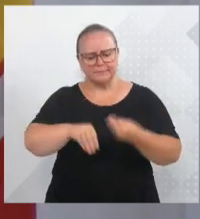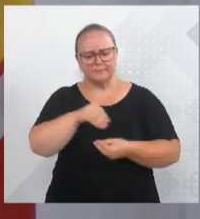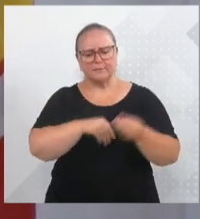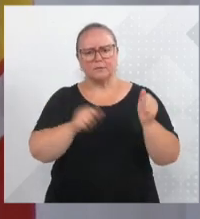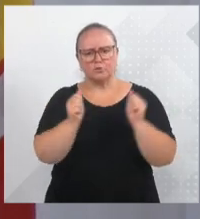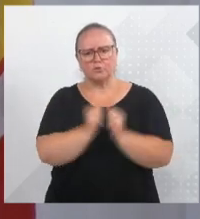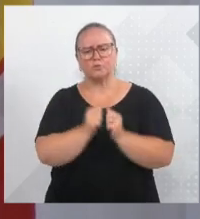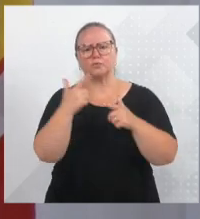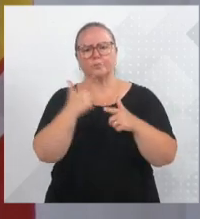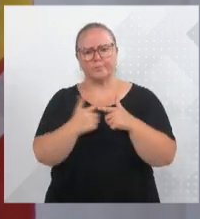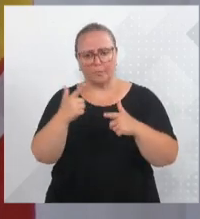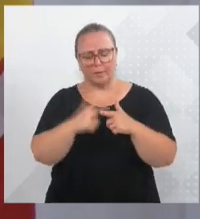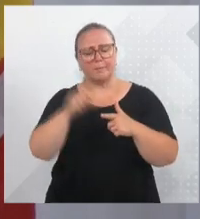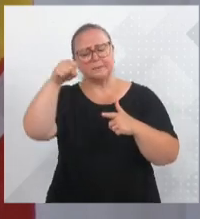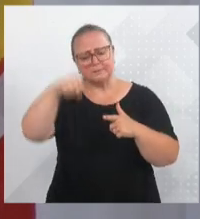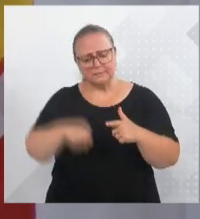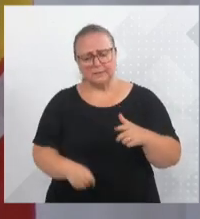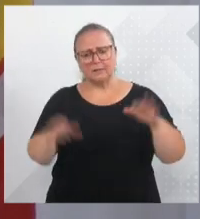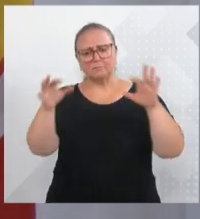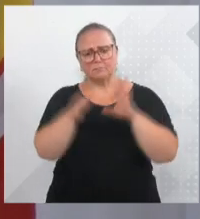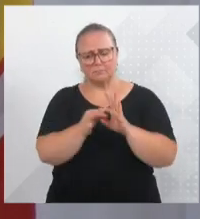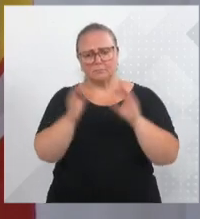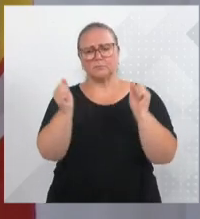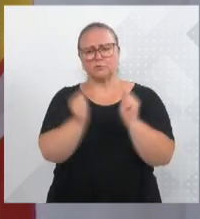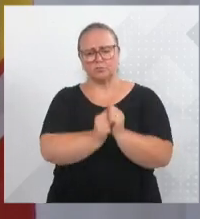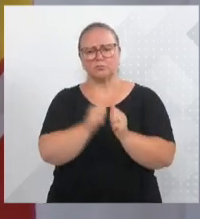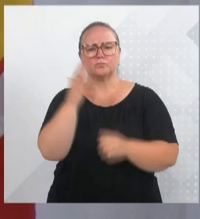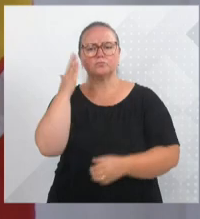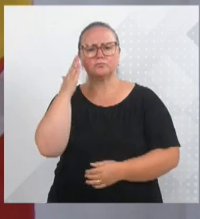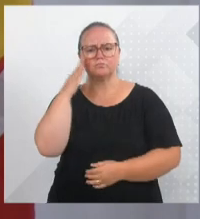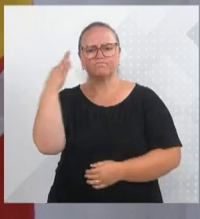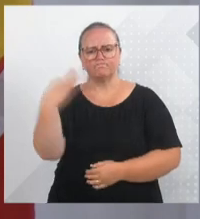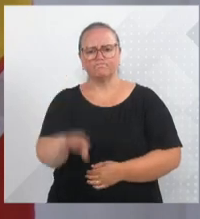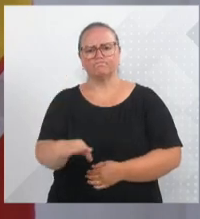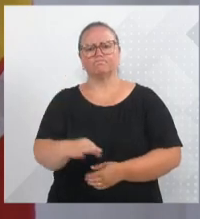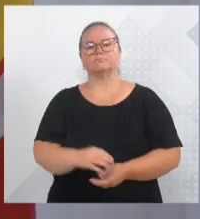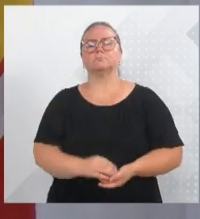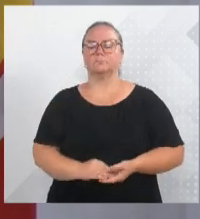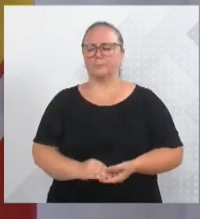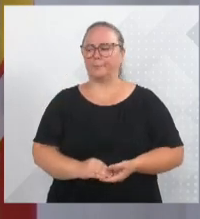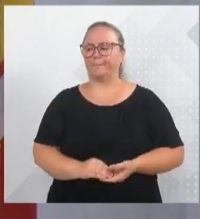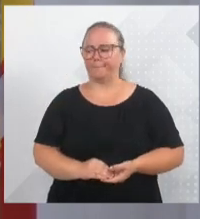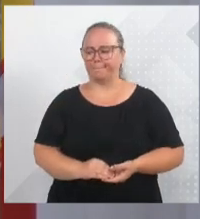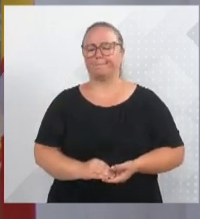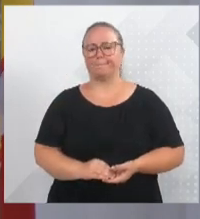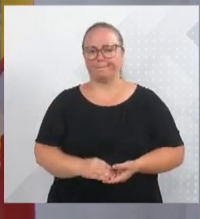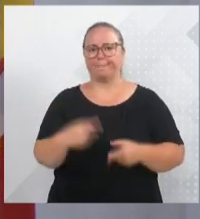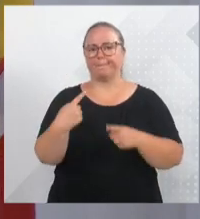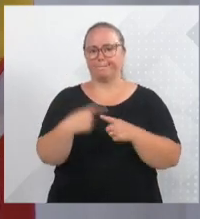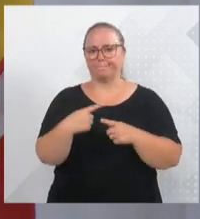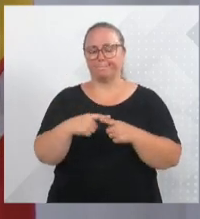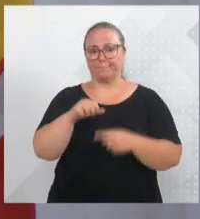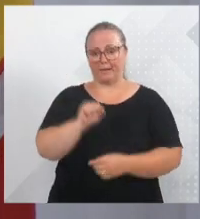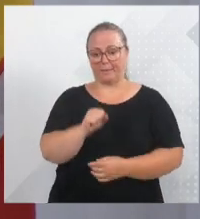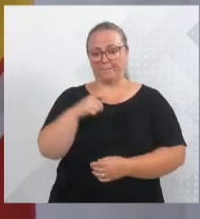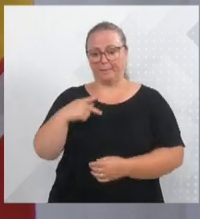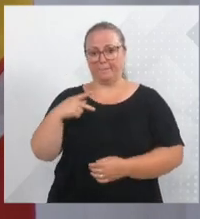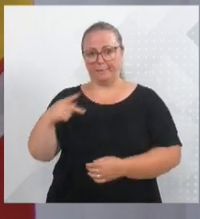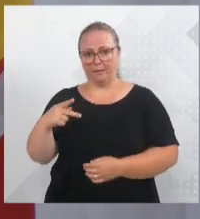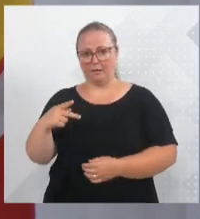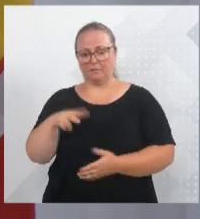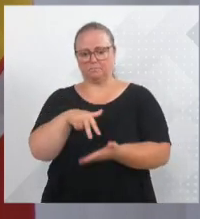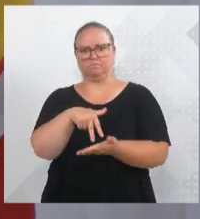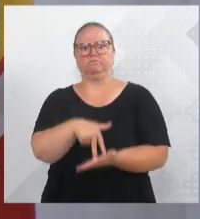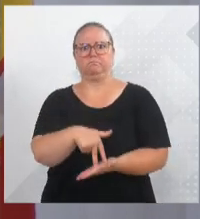Vereadora Silmara, nós já falamos na última vez, os pais precisam estar fortes e firmes nas APPs, porque as APPs vão para cima, as